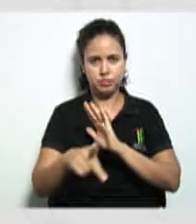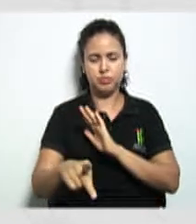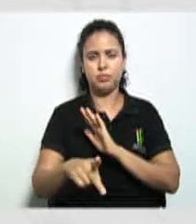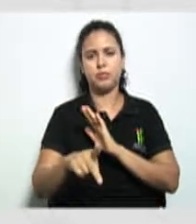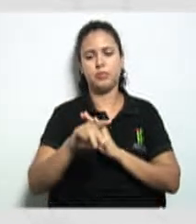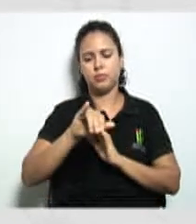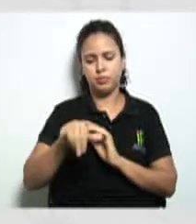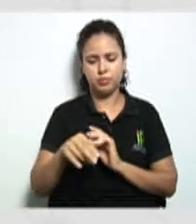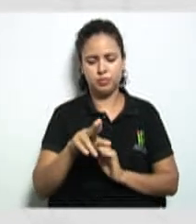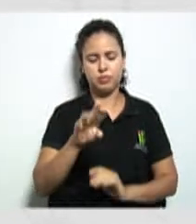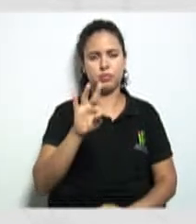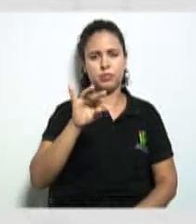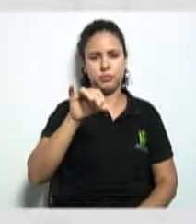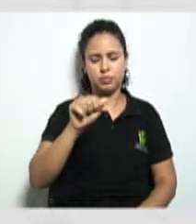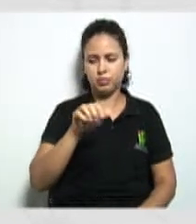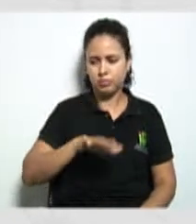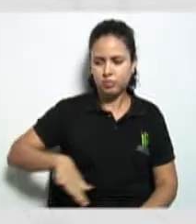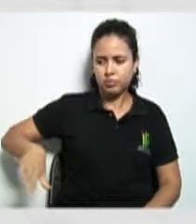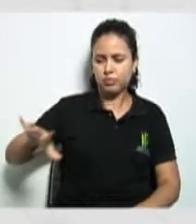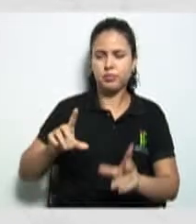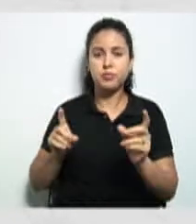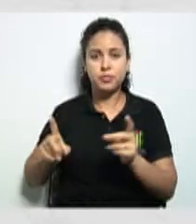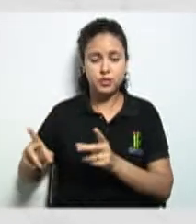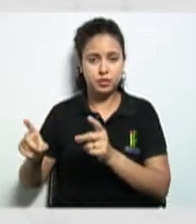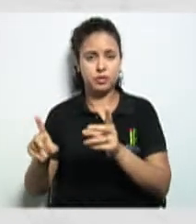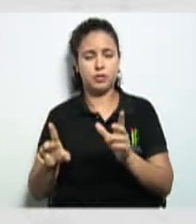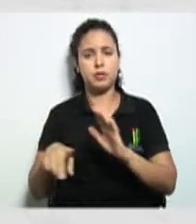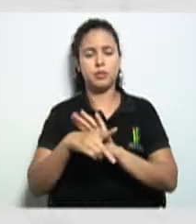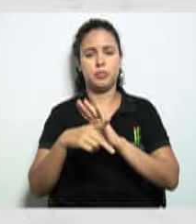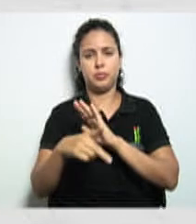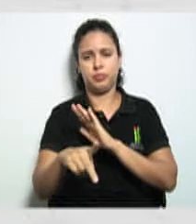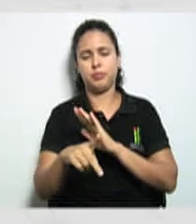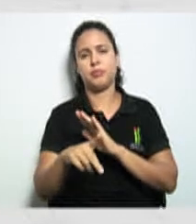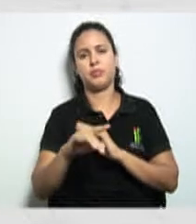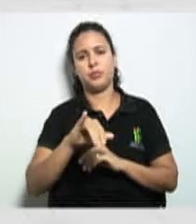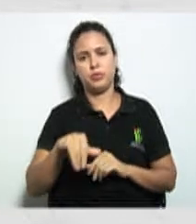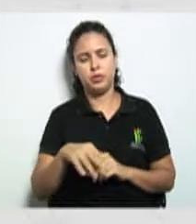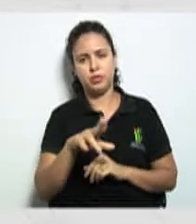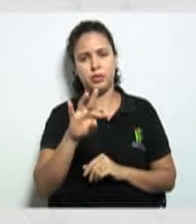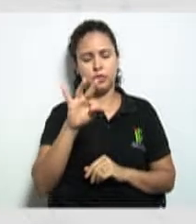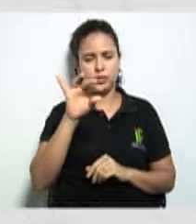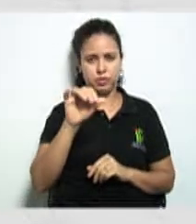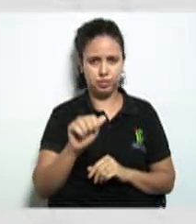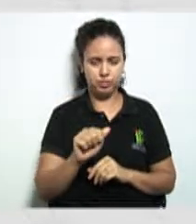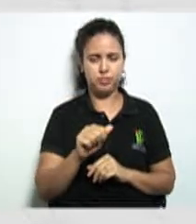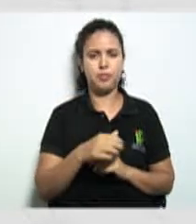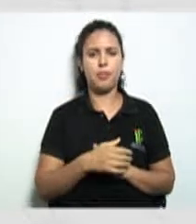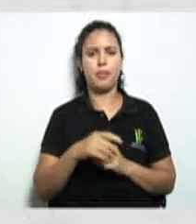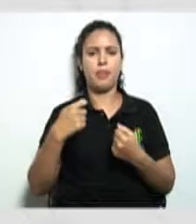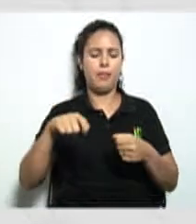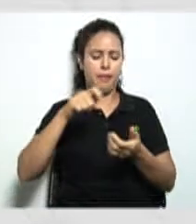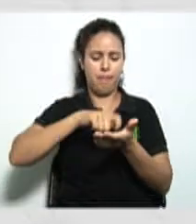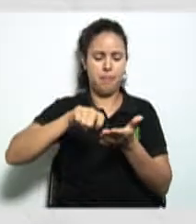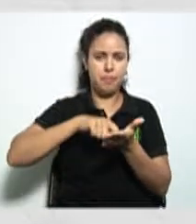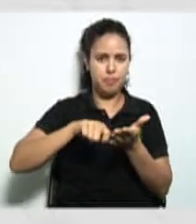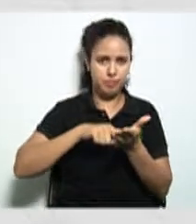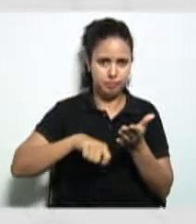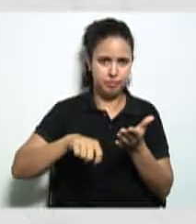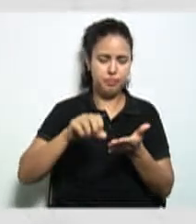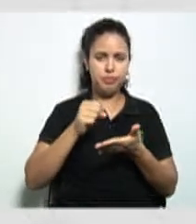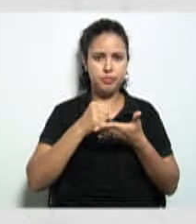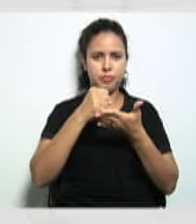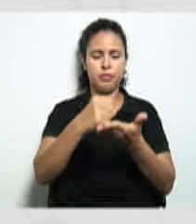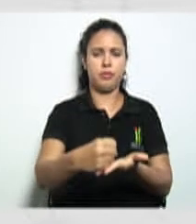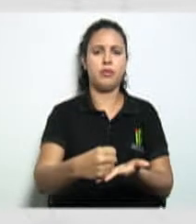são específicos da própria junta comercial que também terá que ser preenchido encaminhado junto com essa